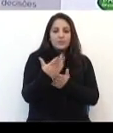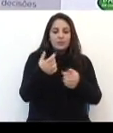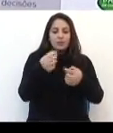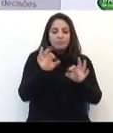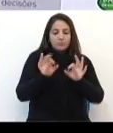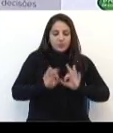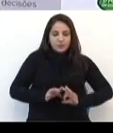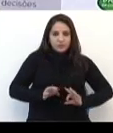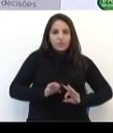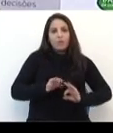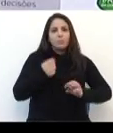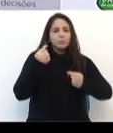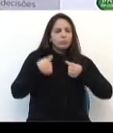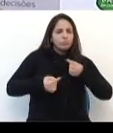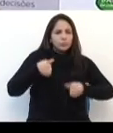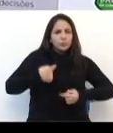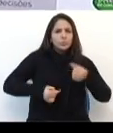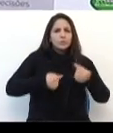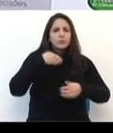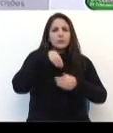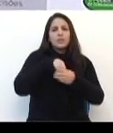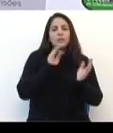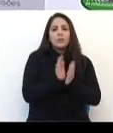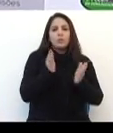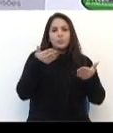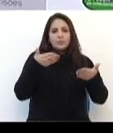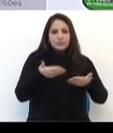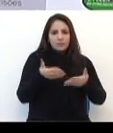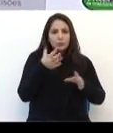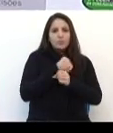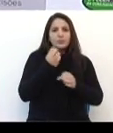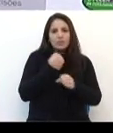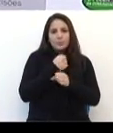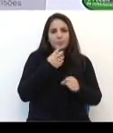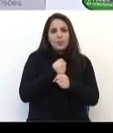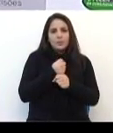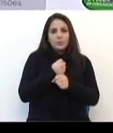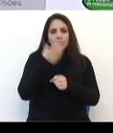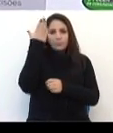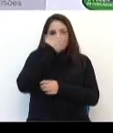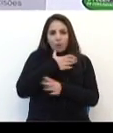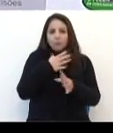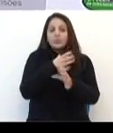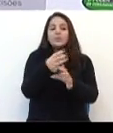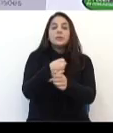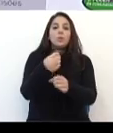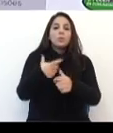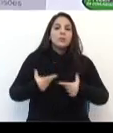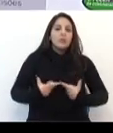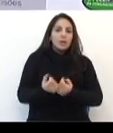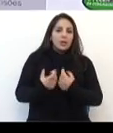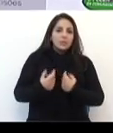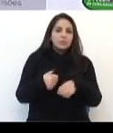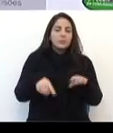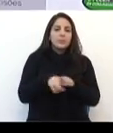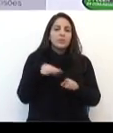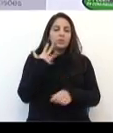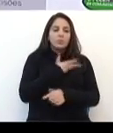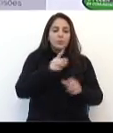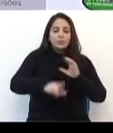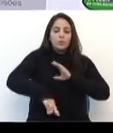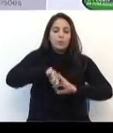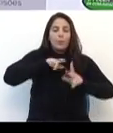ser planejada uma tramitação dentro da Comissão de Orçamento Tomado de Contas, onde, primeiramente, estaremos definindo um